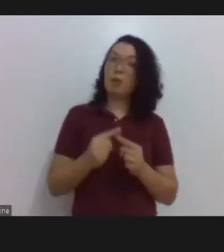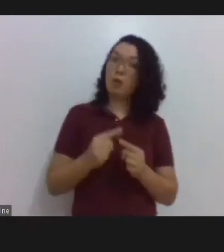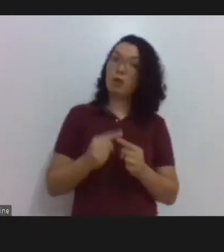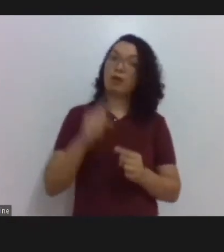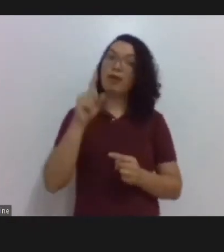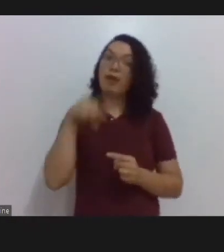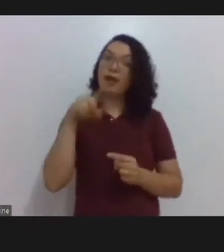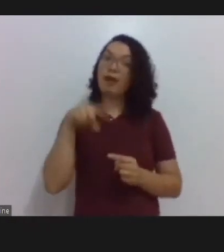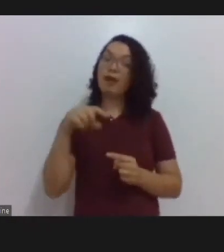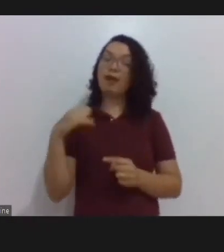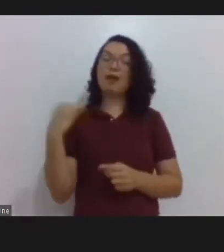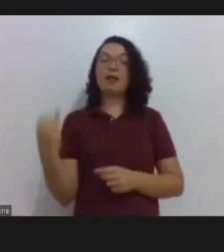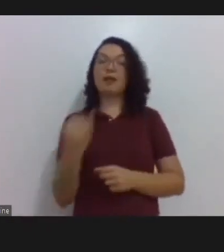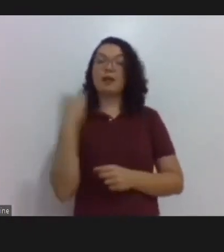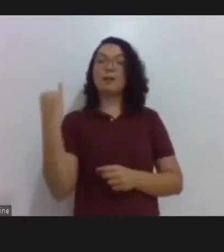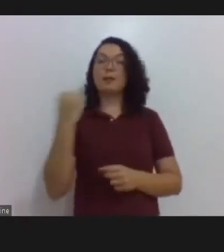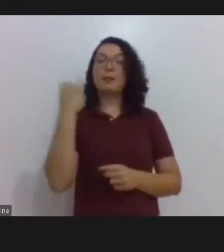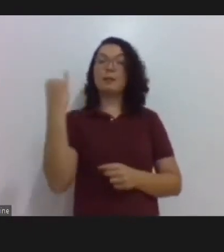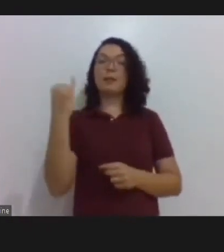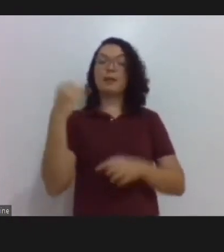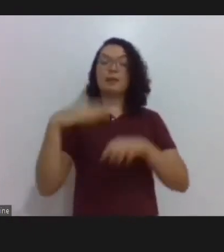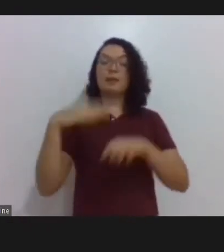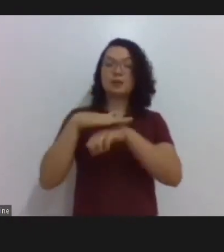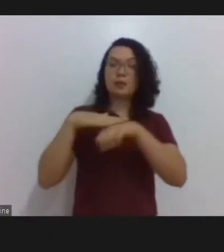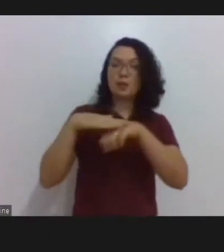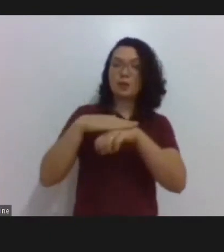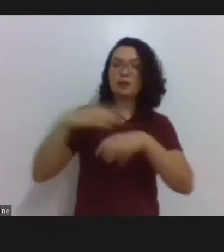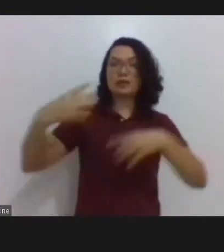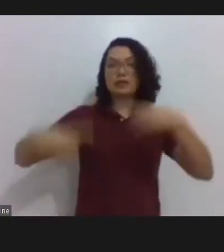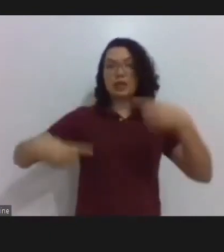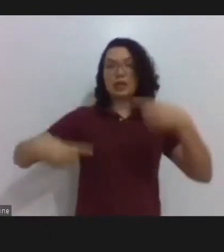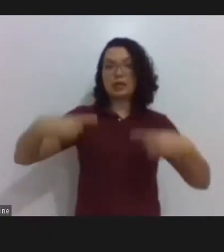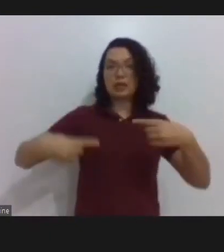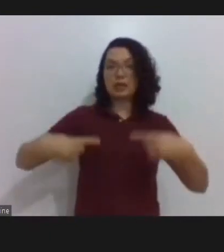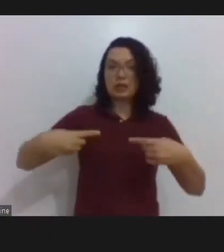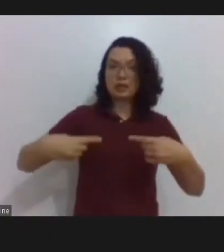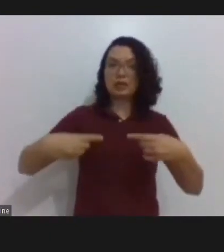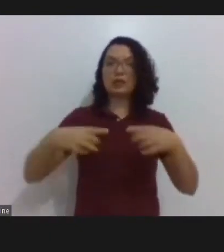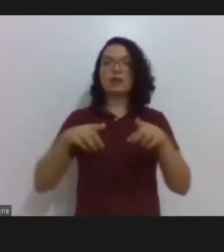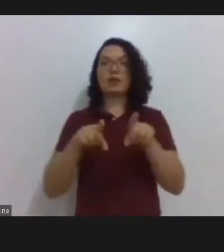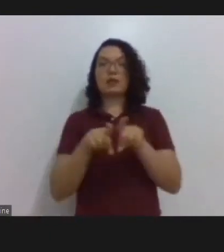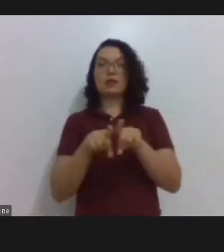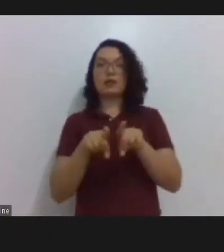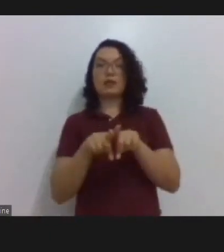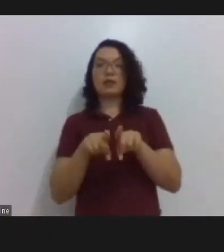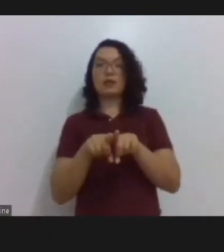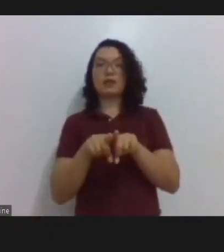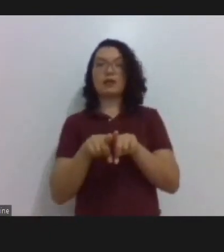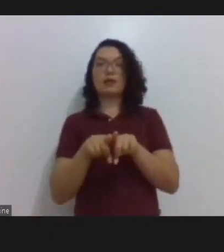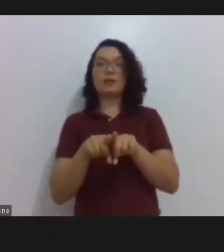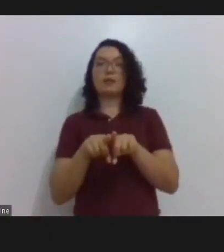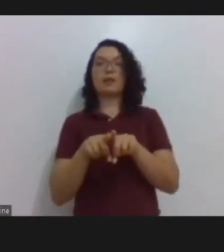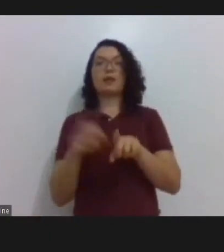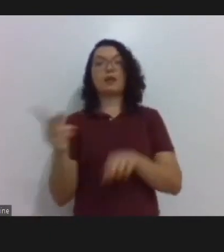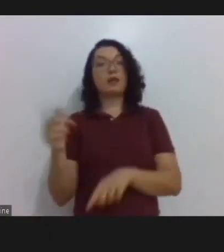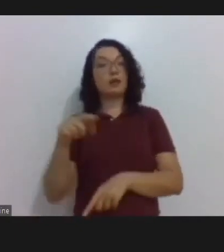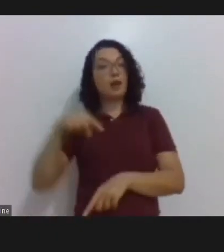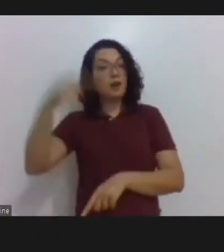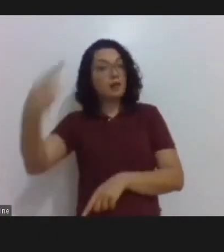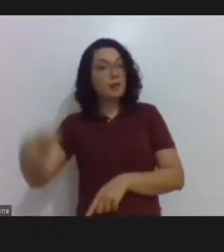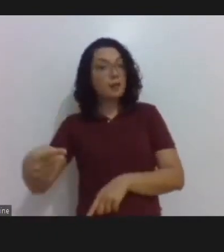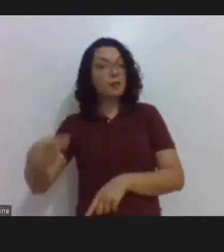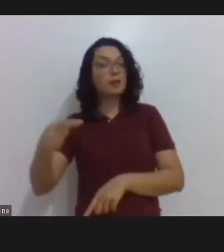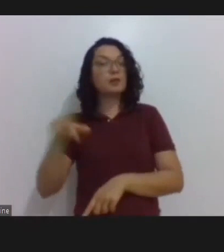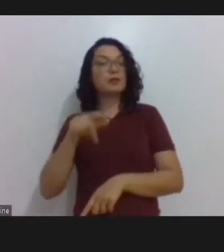conduzir a Claudia, com o que, además, vai plantear Vanessa, nos vai regalar a oportunidade de